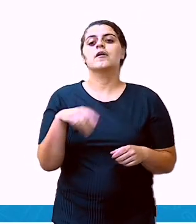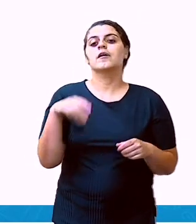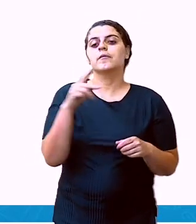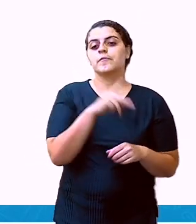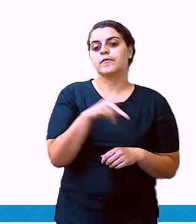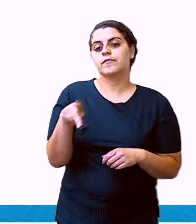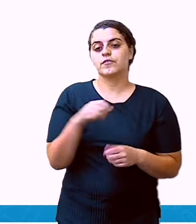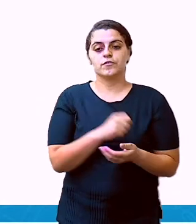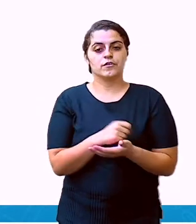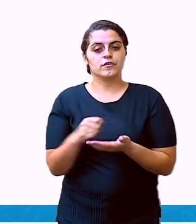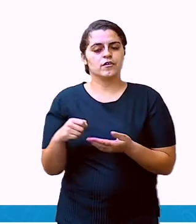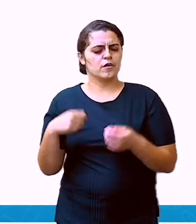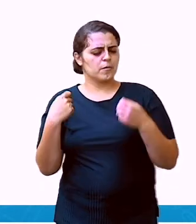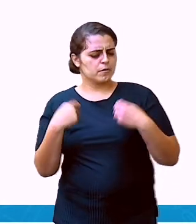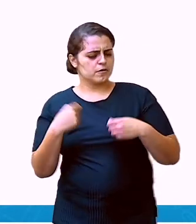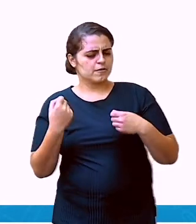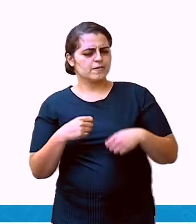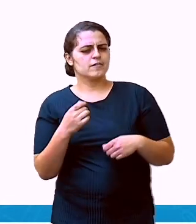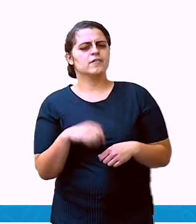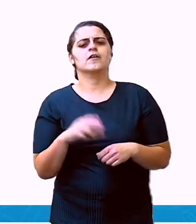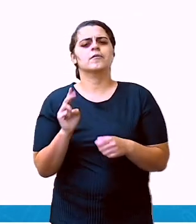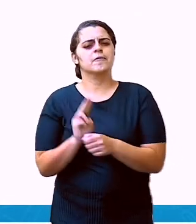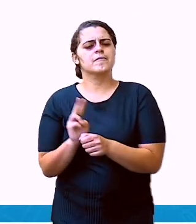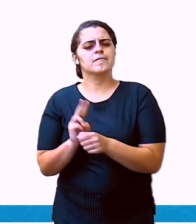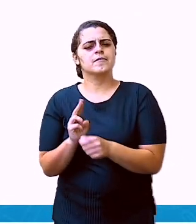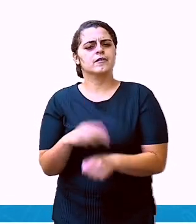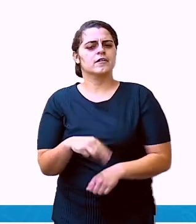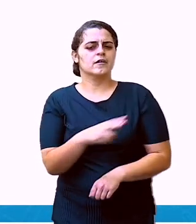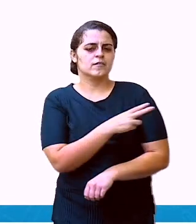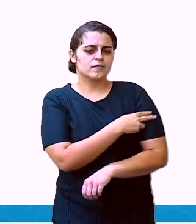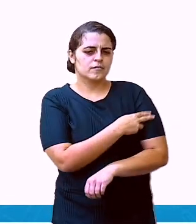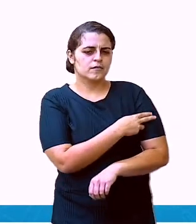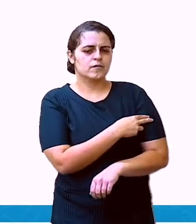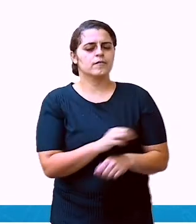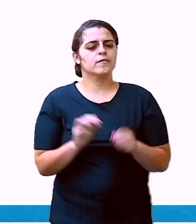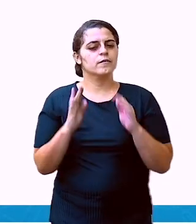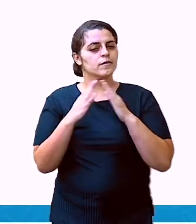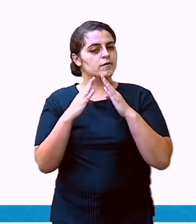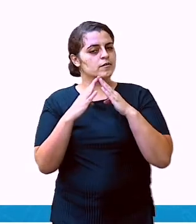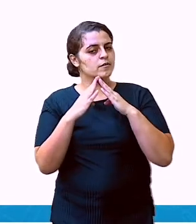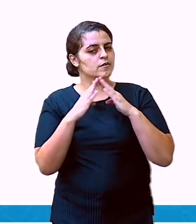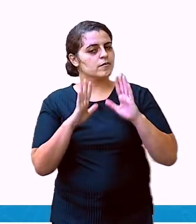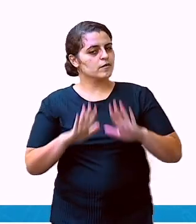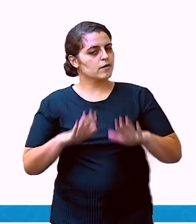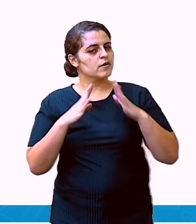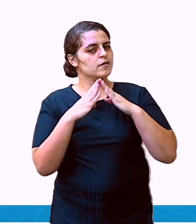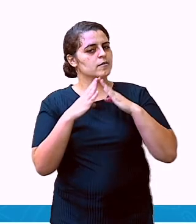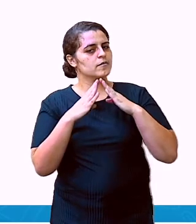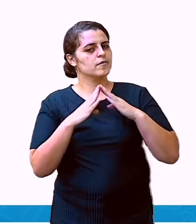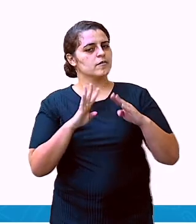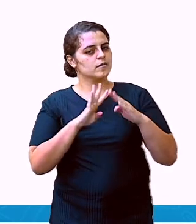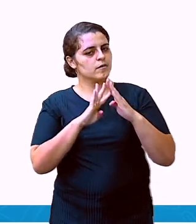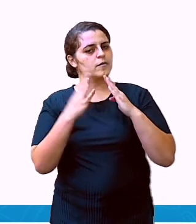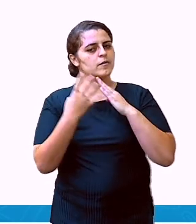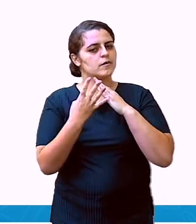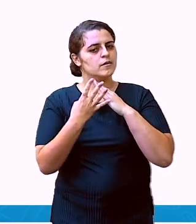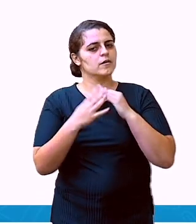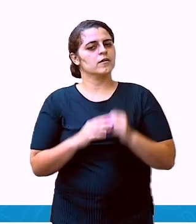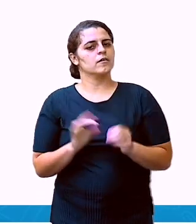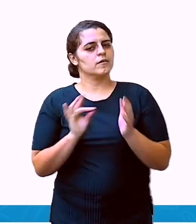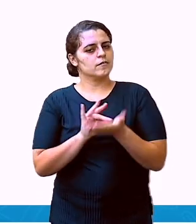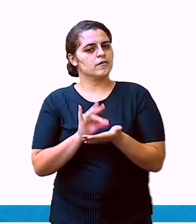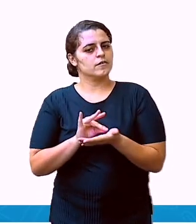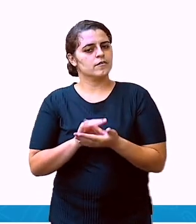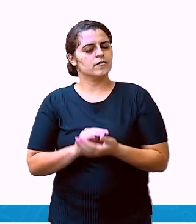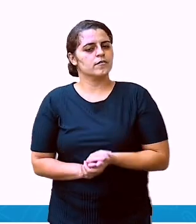cuidados que a turma do segundo ano tem que ter ficando em casa, manter a quarentena. Não é mesmo?